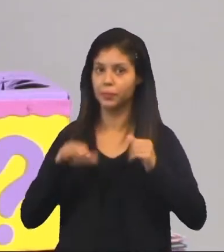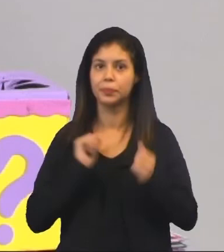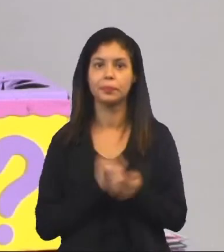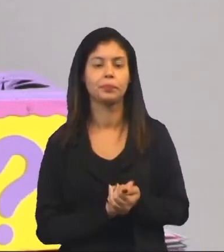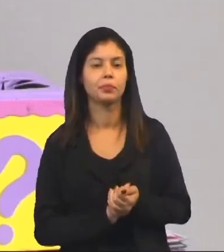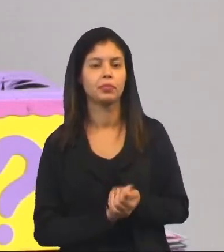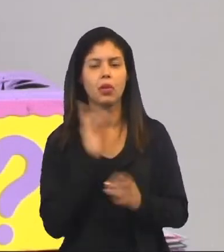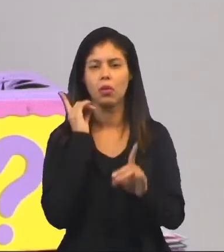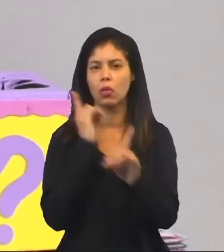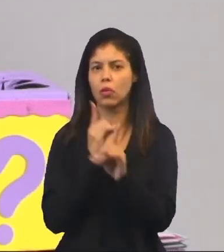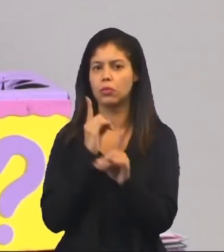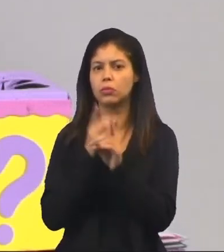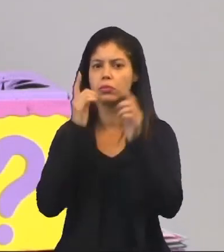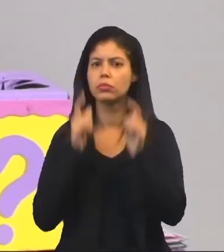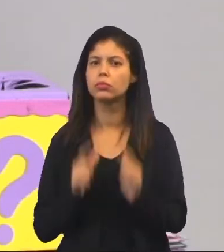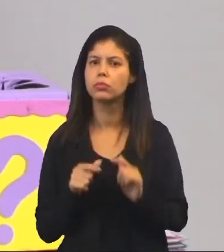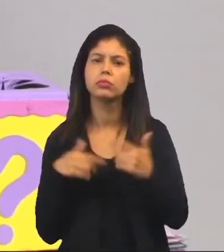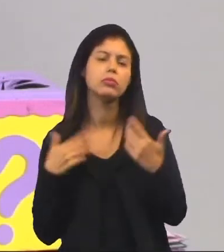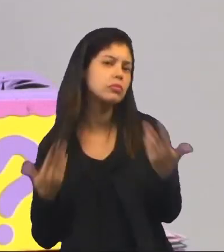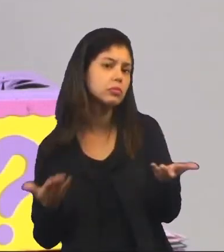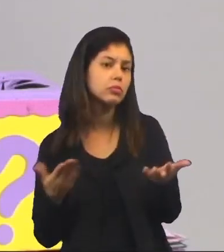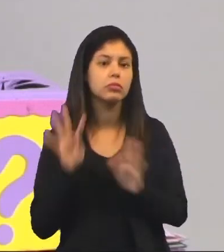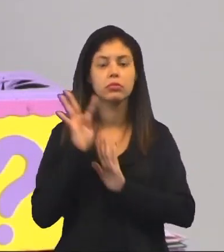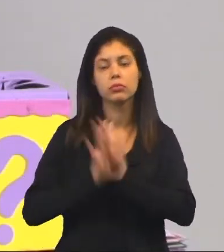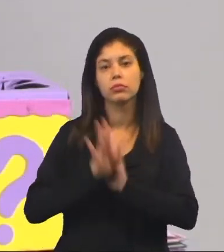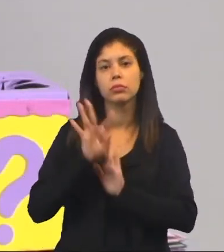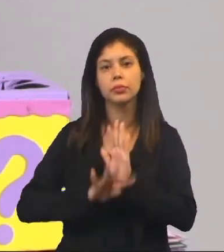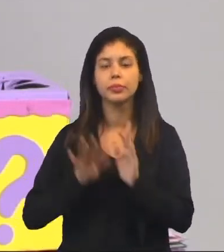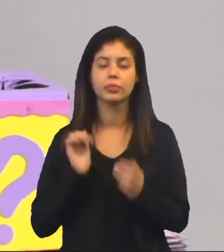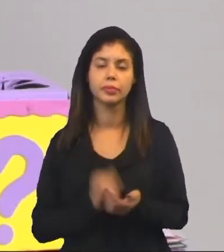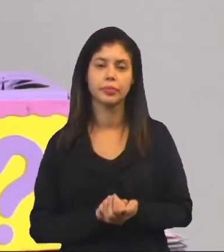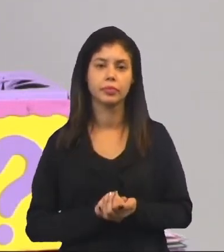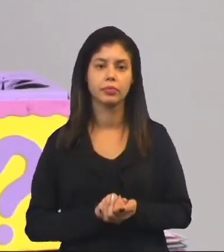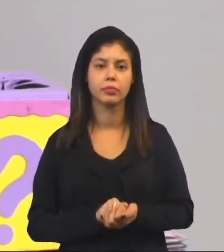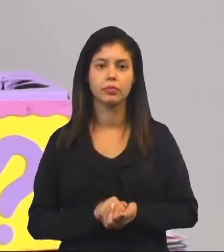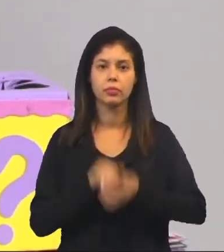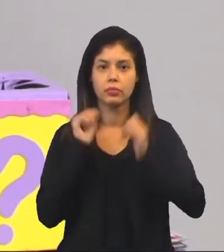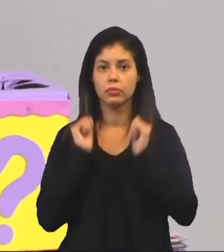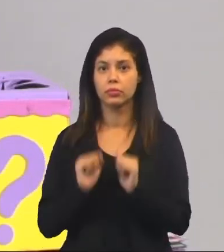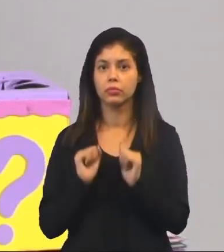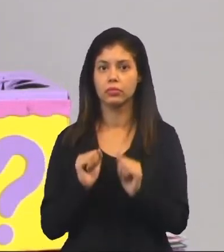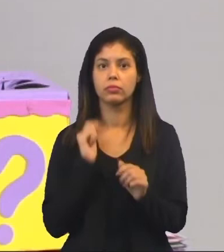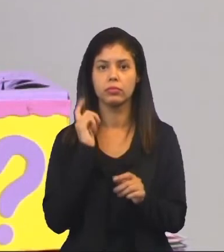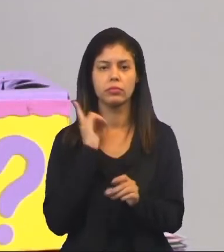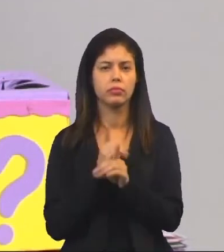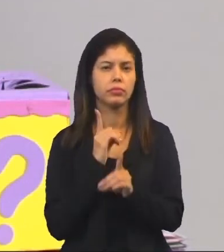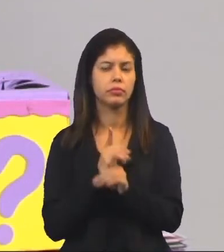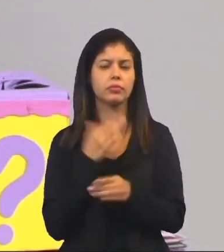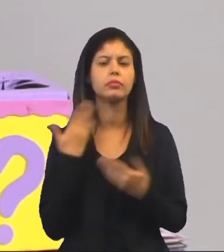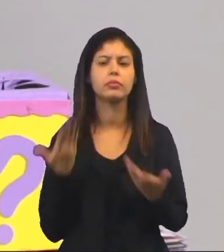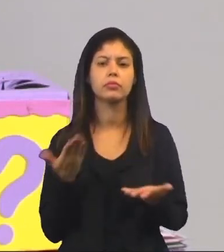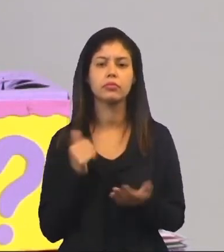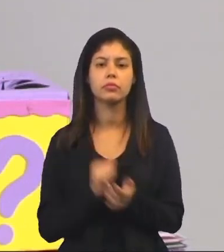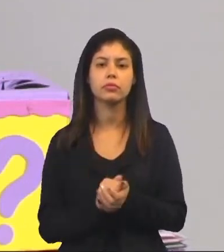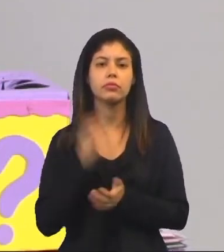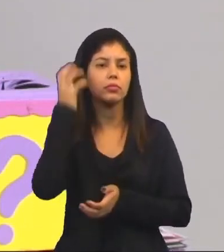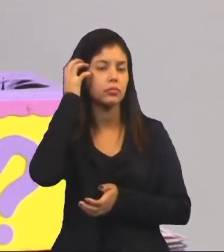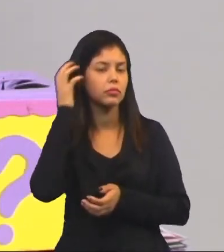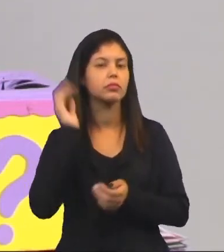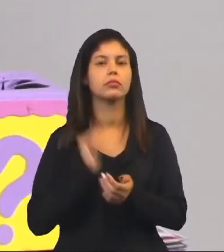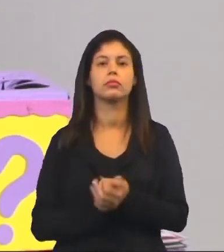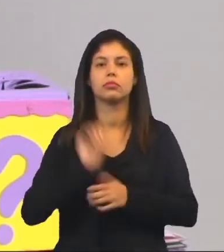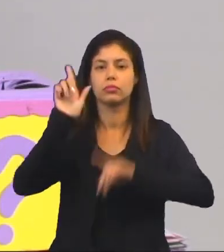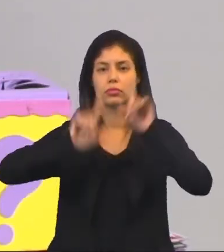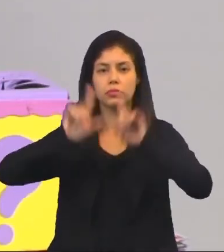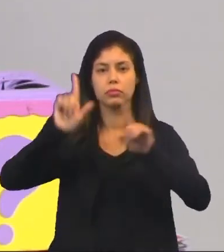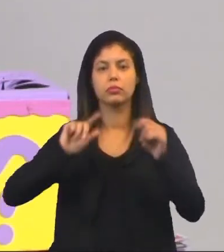E onde nós encontramos este texto? Onde nós podemos encontrar aqui esta propaganda? No rádio, na